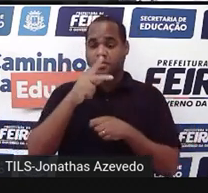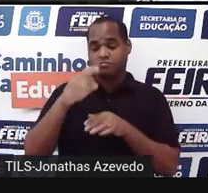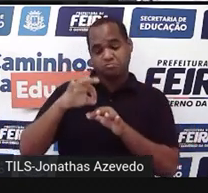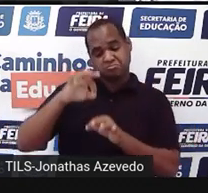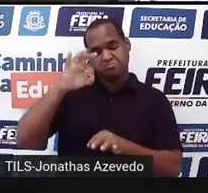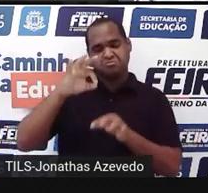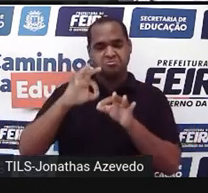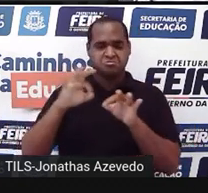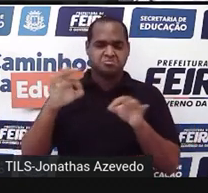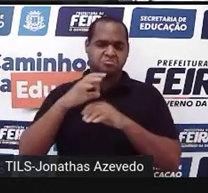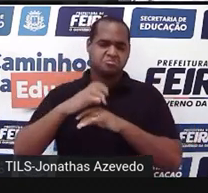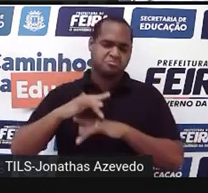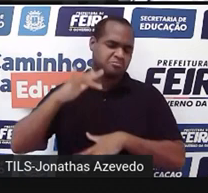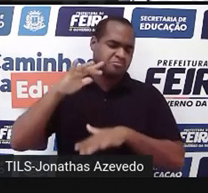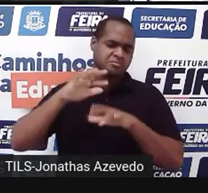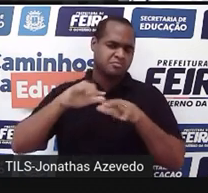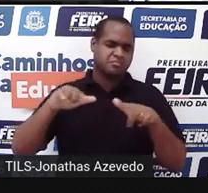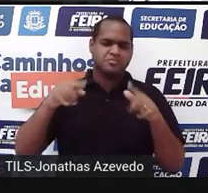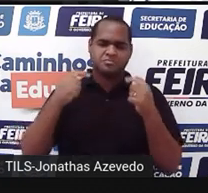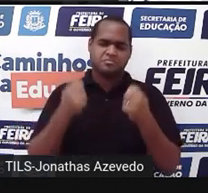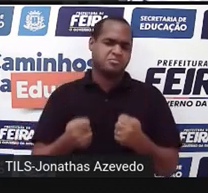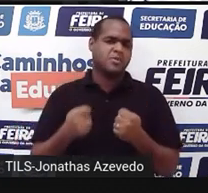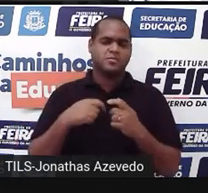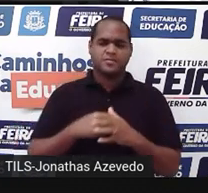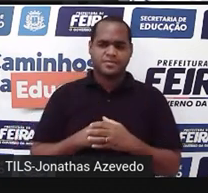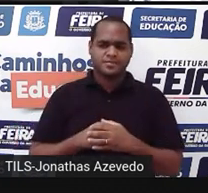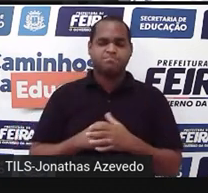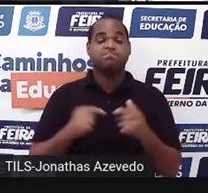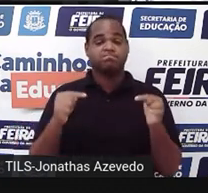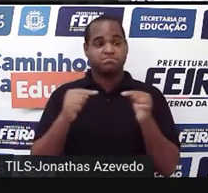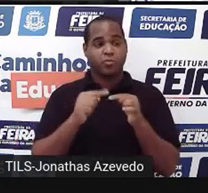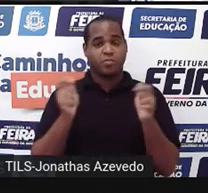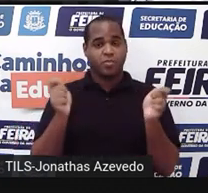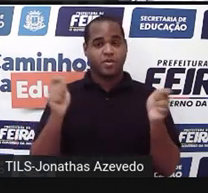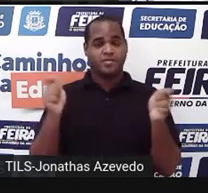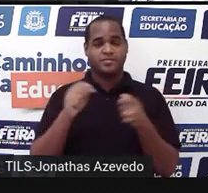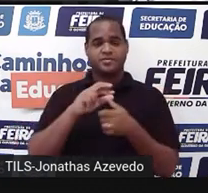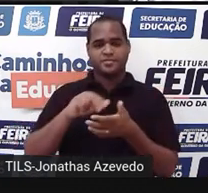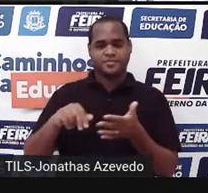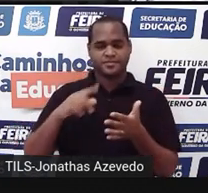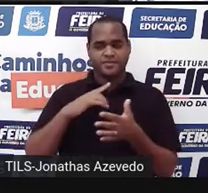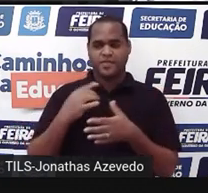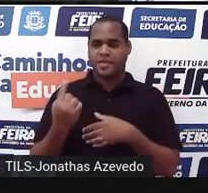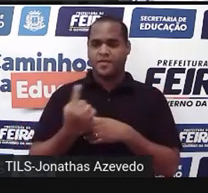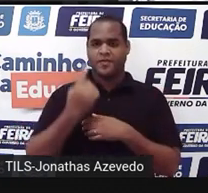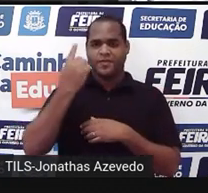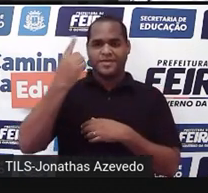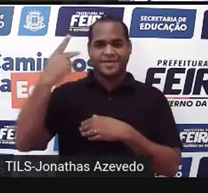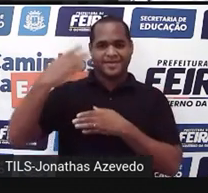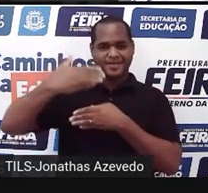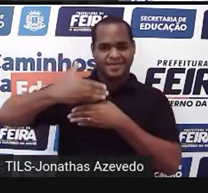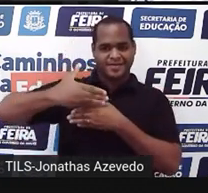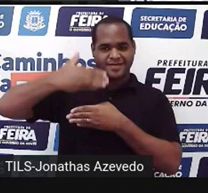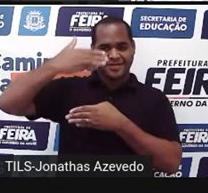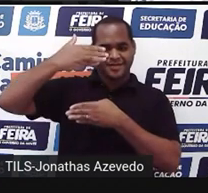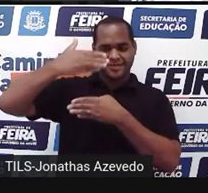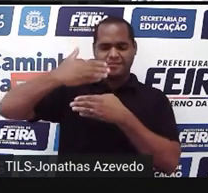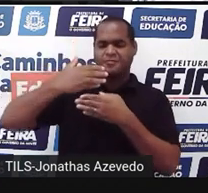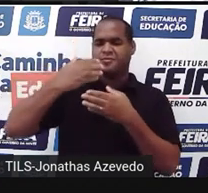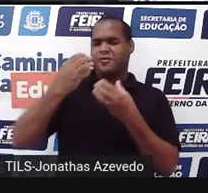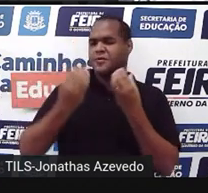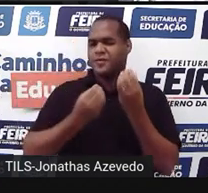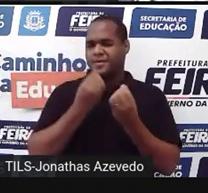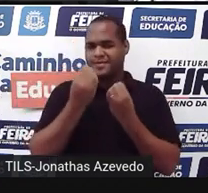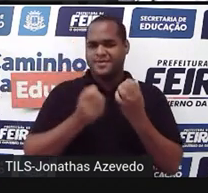Para cada situação, a gente tem uma forma de medir. Por exemplo, a altura de uma parede, de que maneira a gente